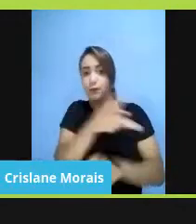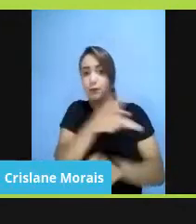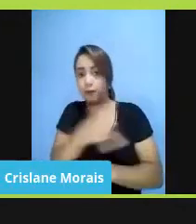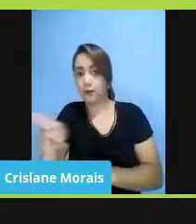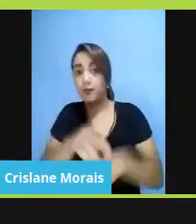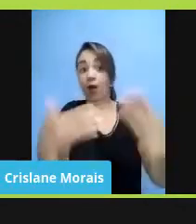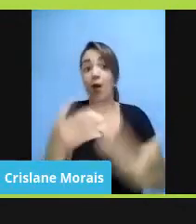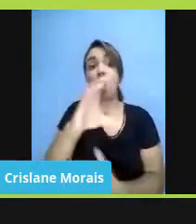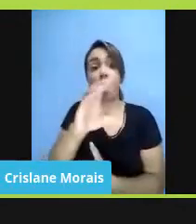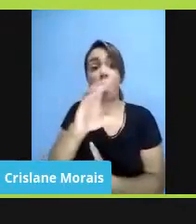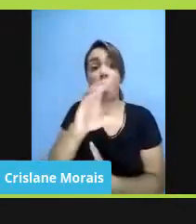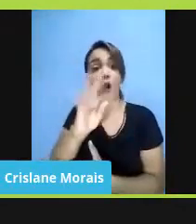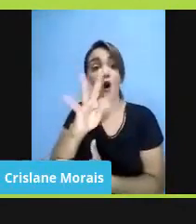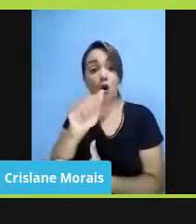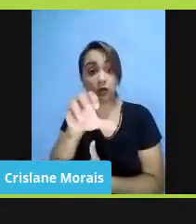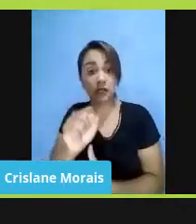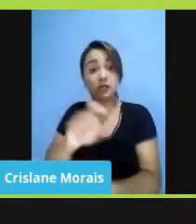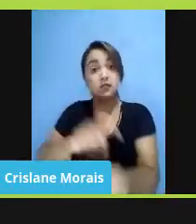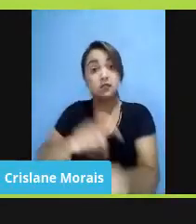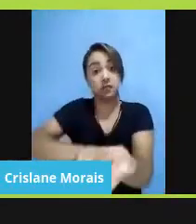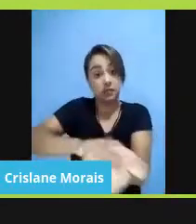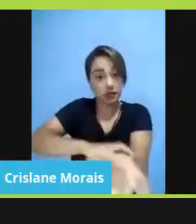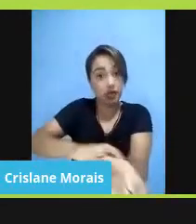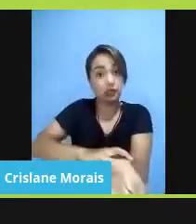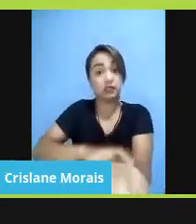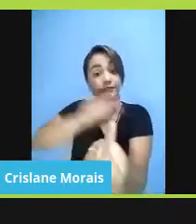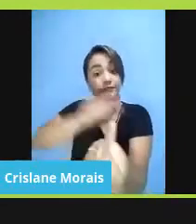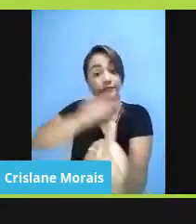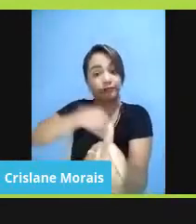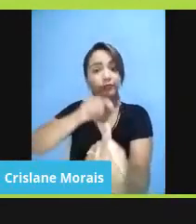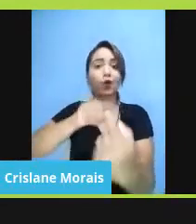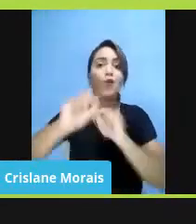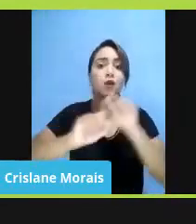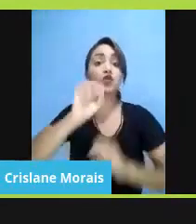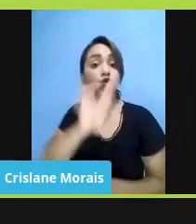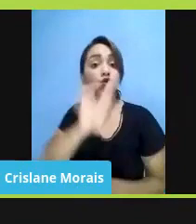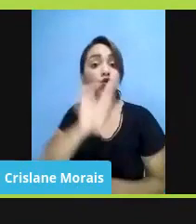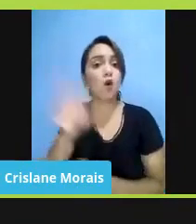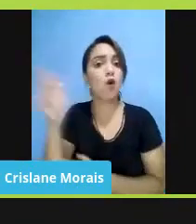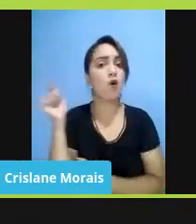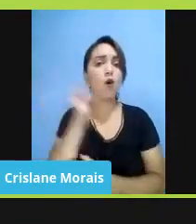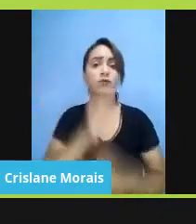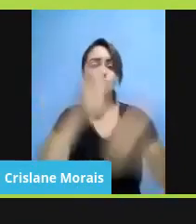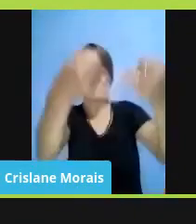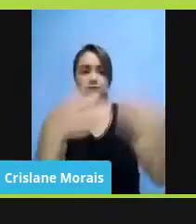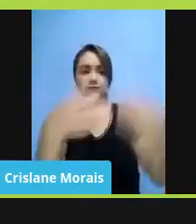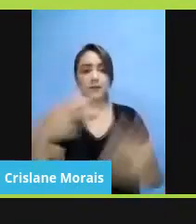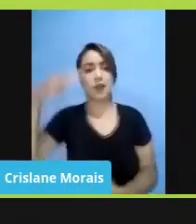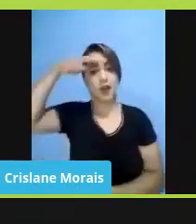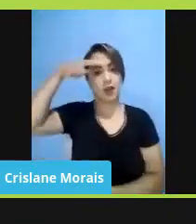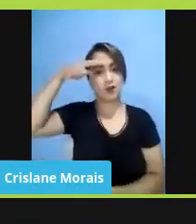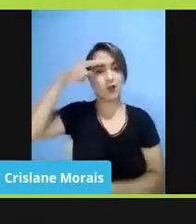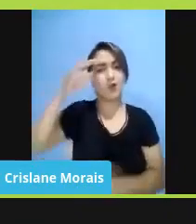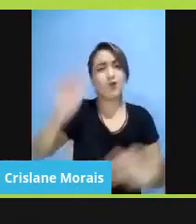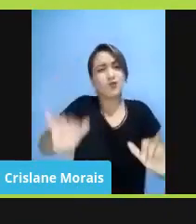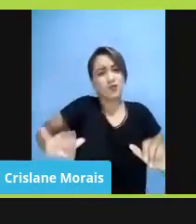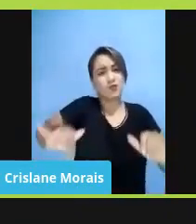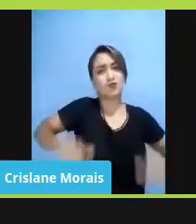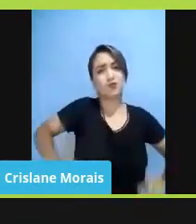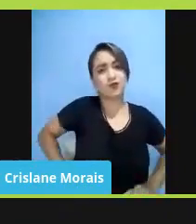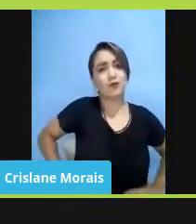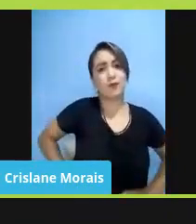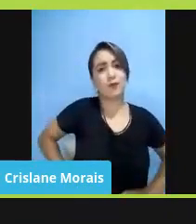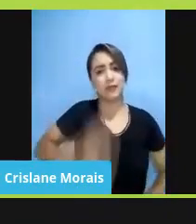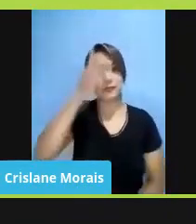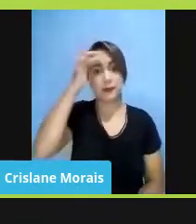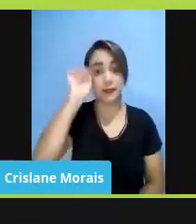servem exatamente a esse propósito. Você só consegue contar a história do sofrimento negro se você tem negros,